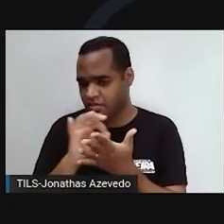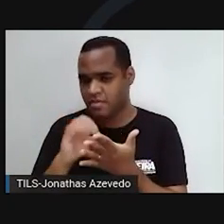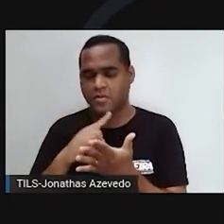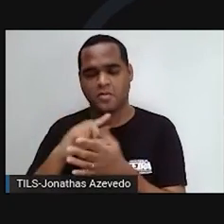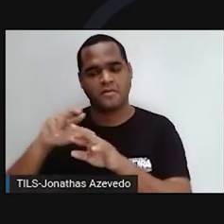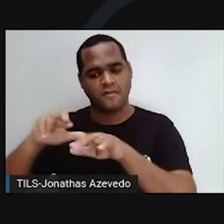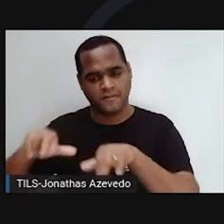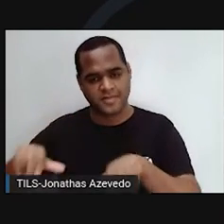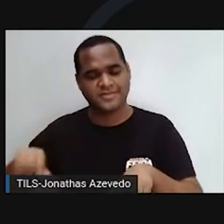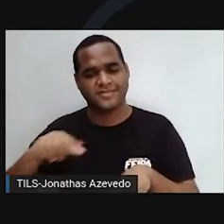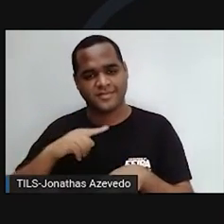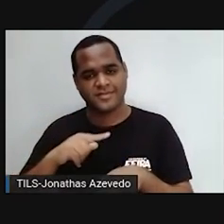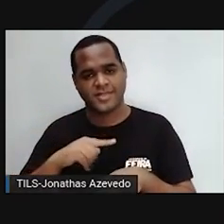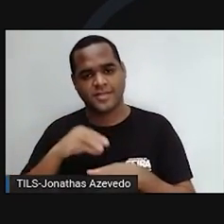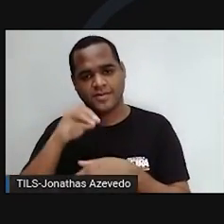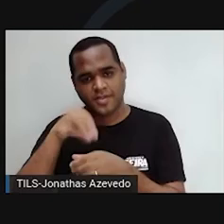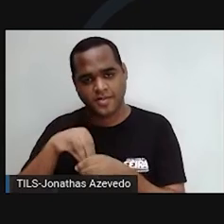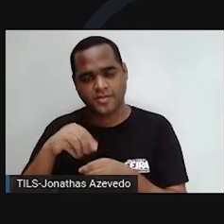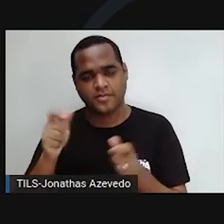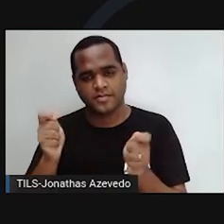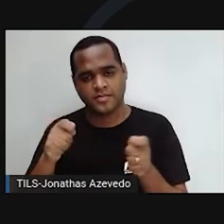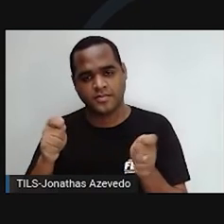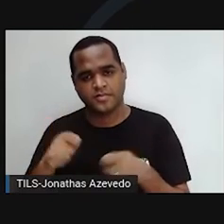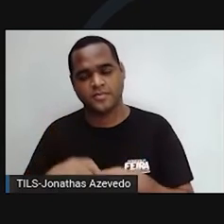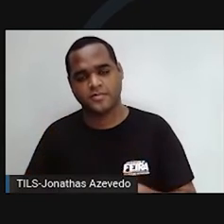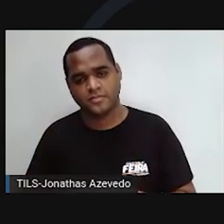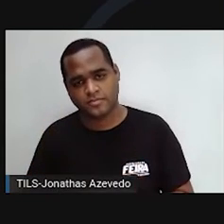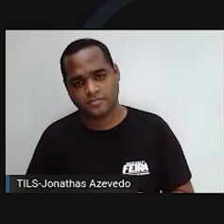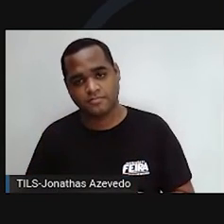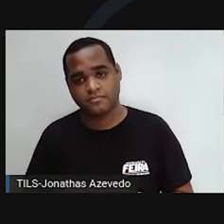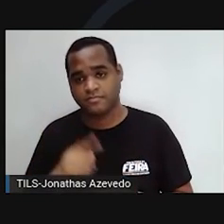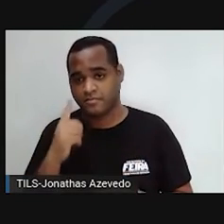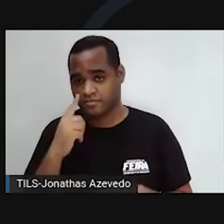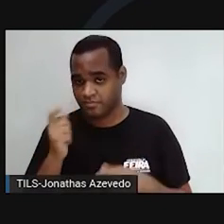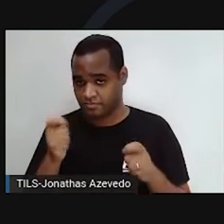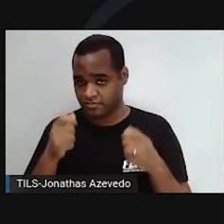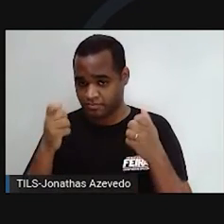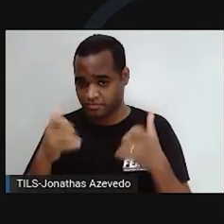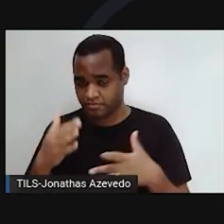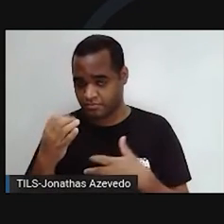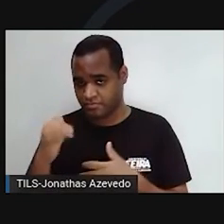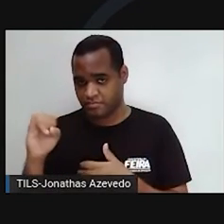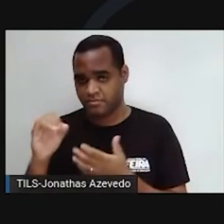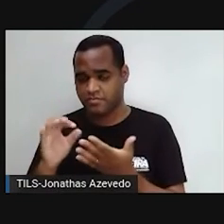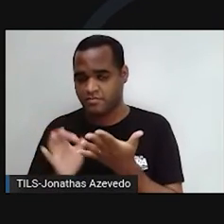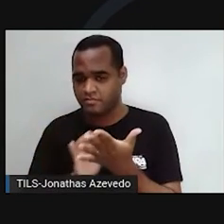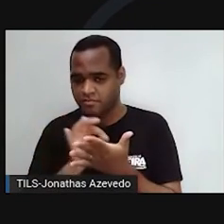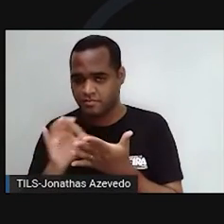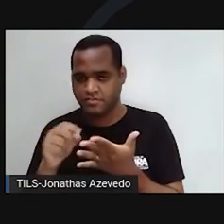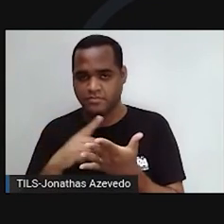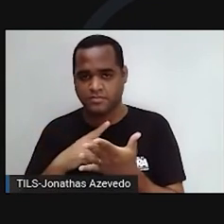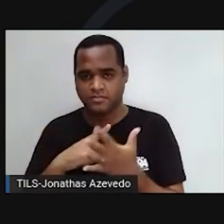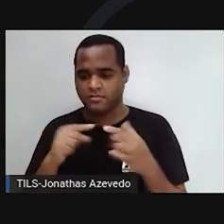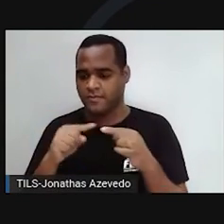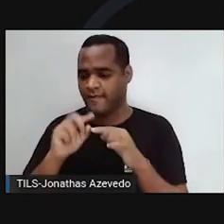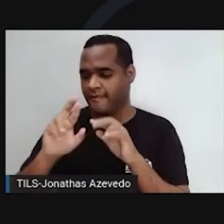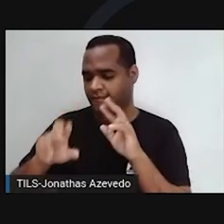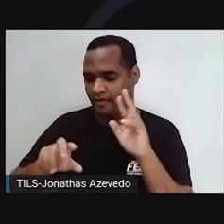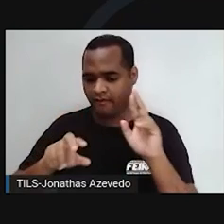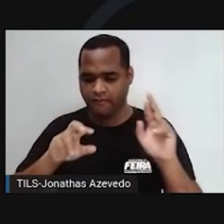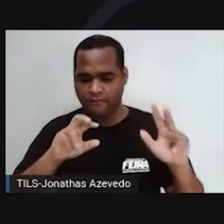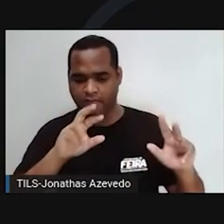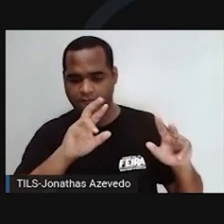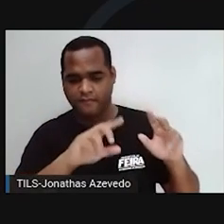organelas que eu plasmático. Eu posso deixar o link aqui para você olhar. Ou seja, é uma célula mais complexa, é uma célula com formatos diferentes.